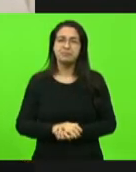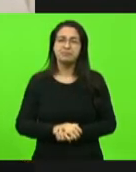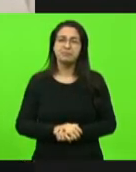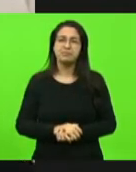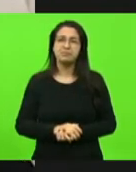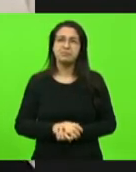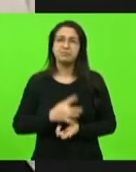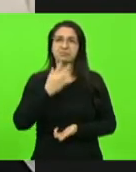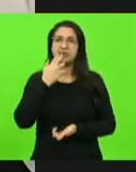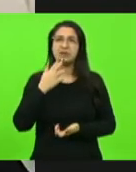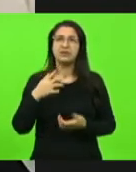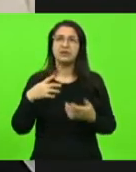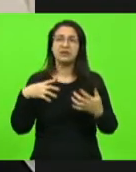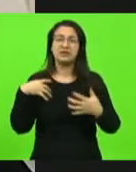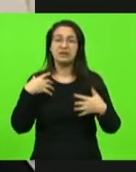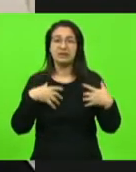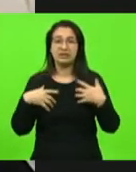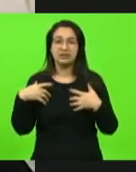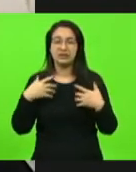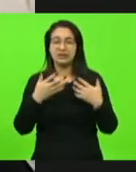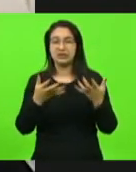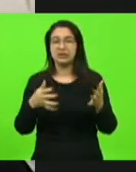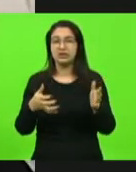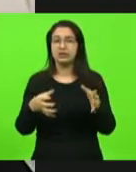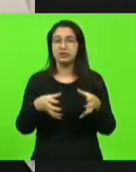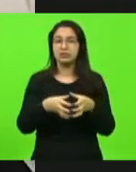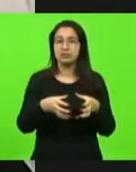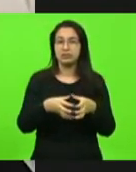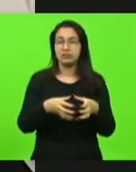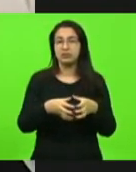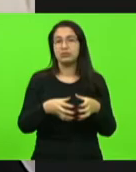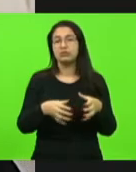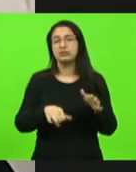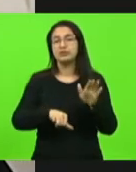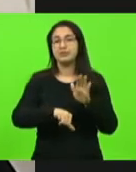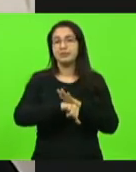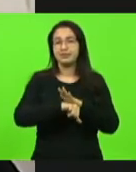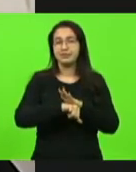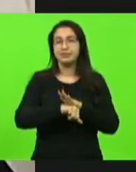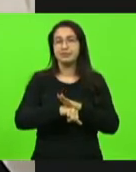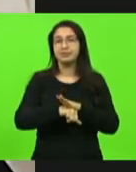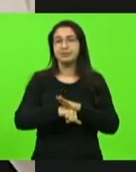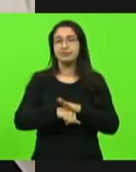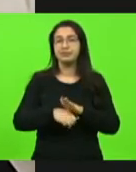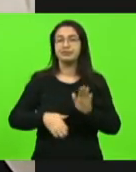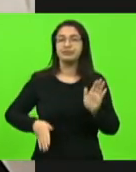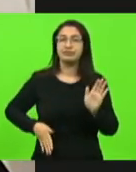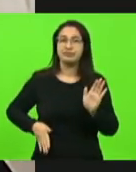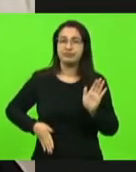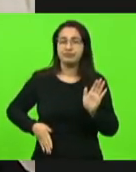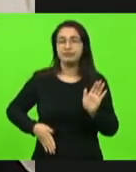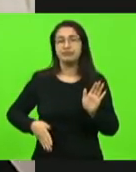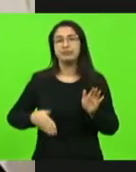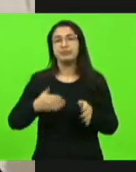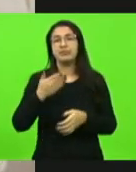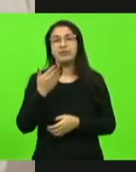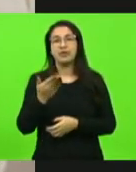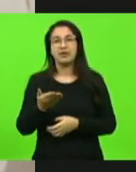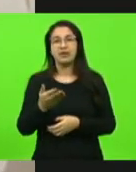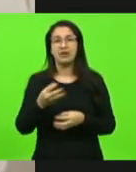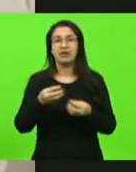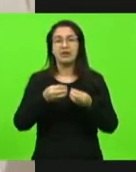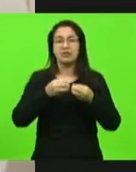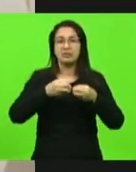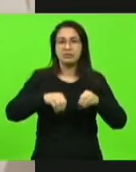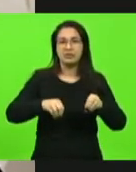desespero dos bandidos que desmontaram esse país ao longo de 40 anos praticamente